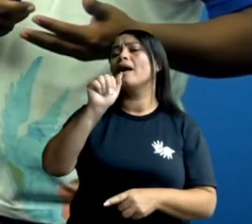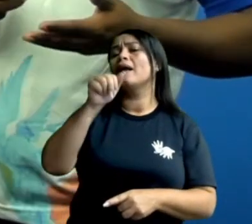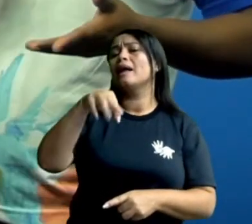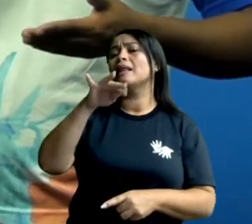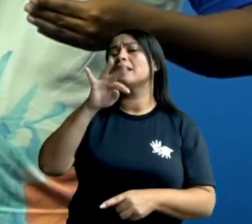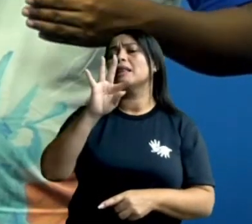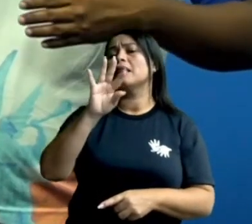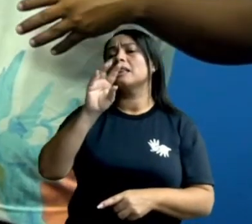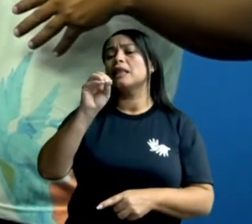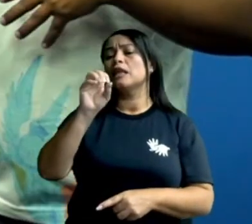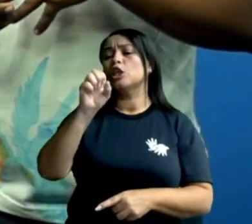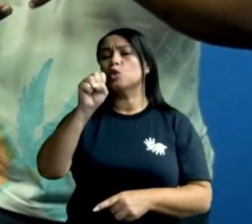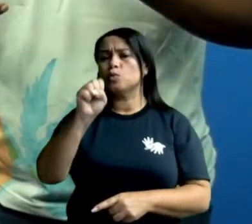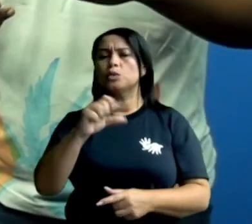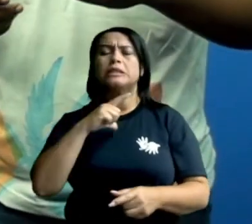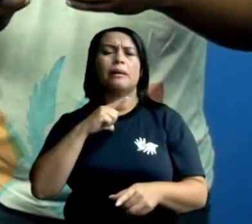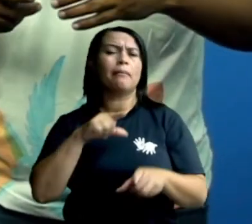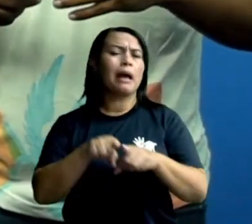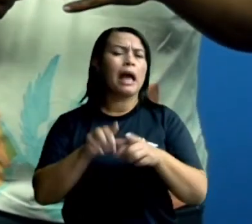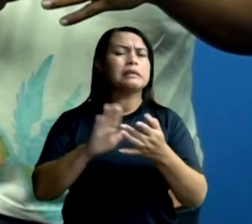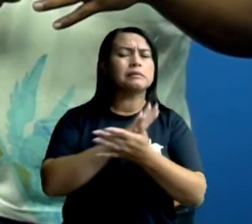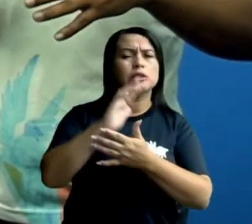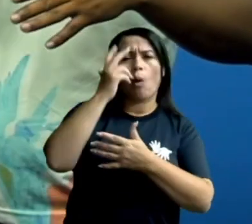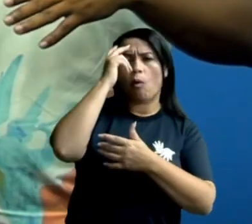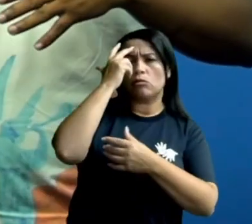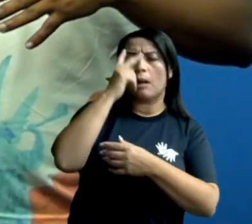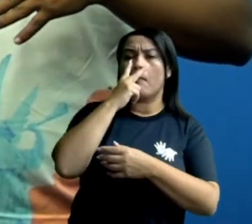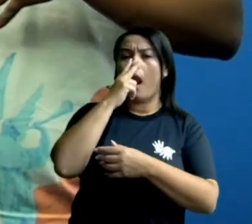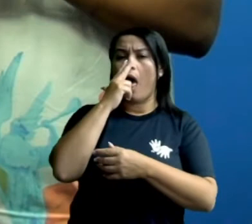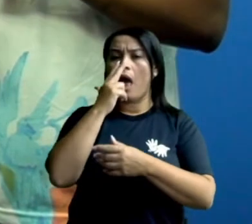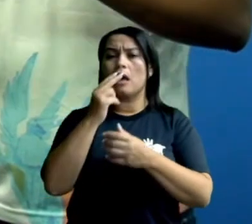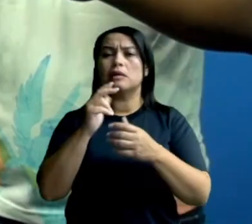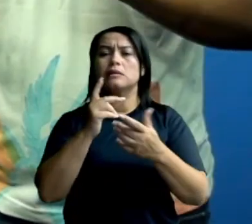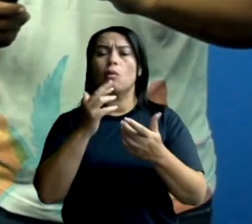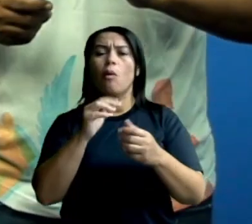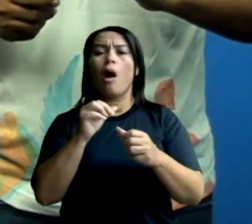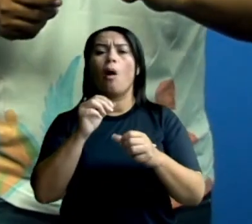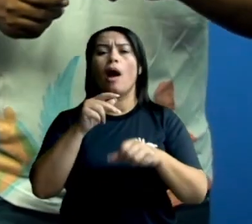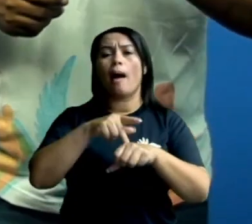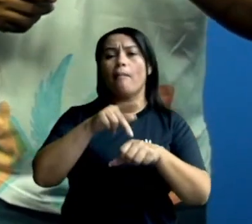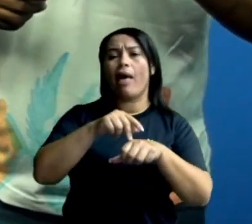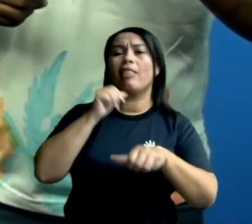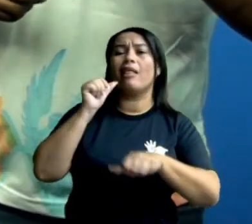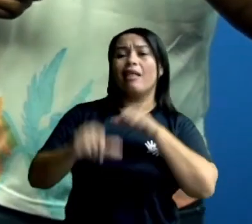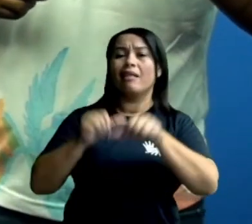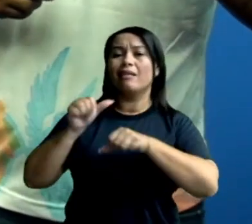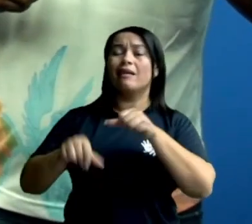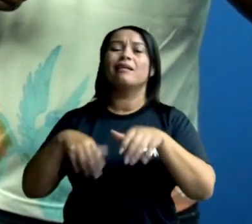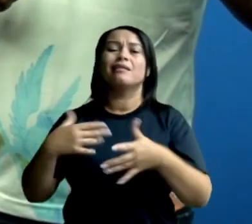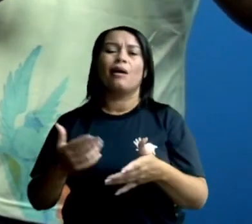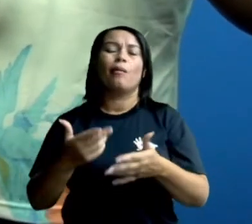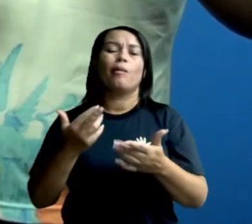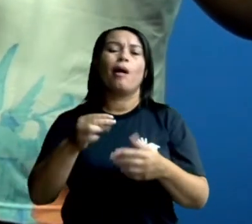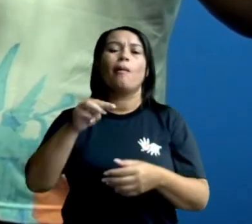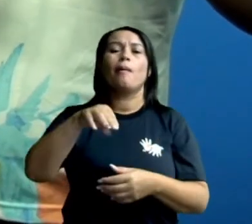também se confundem comercialmente com rochas metamórficas, como mármore. Então,